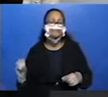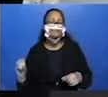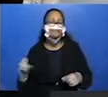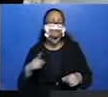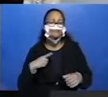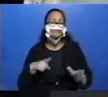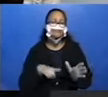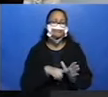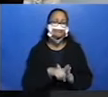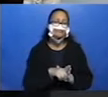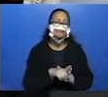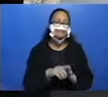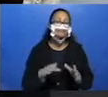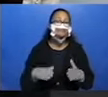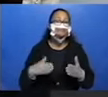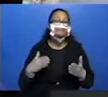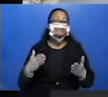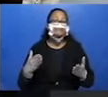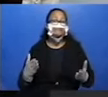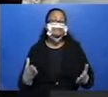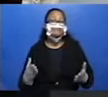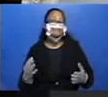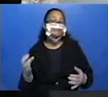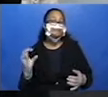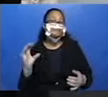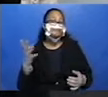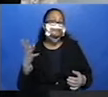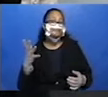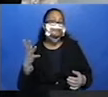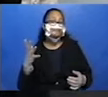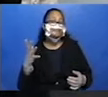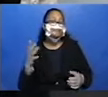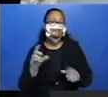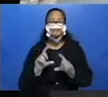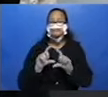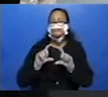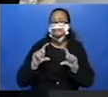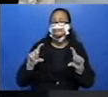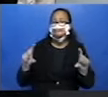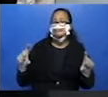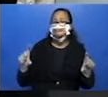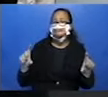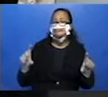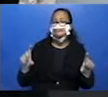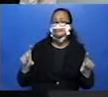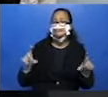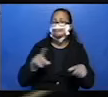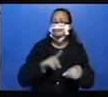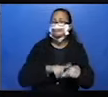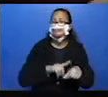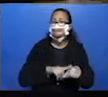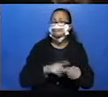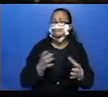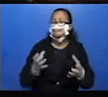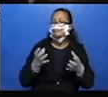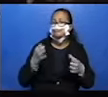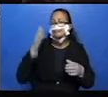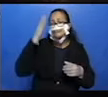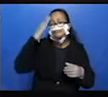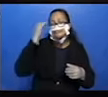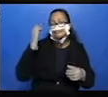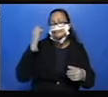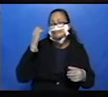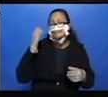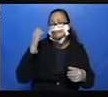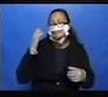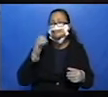Quando aconteceu? Então, numa frase que aparecer alguma coisa relacionada a tempo e você quer saber, você vai fazer o